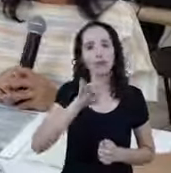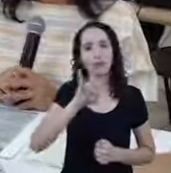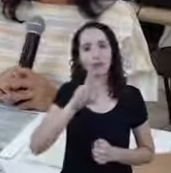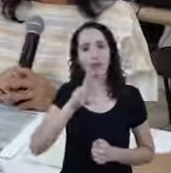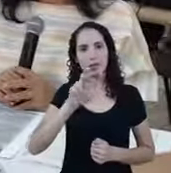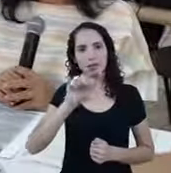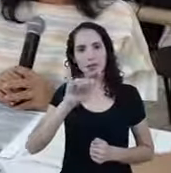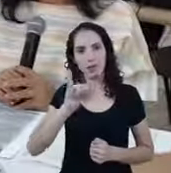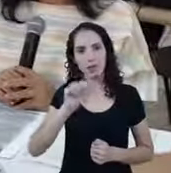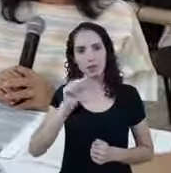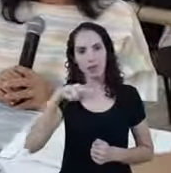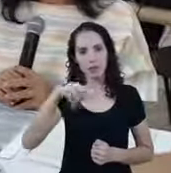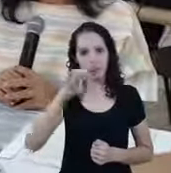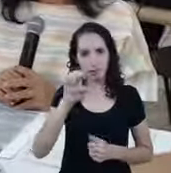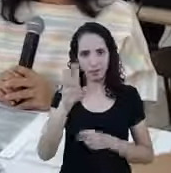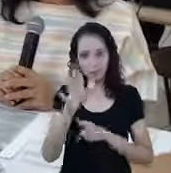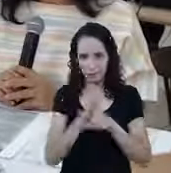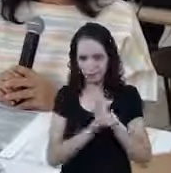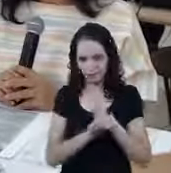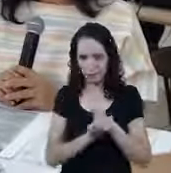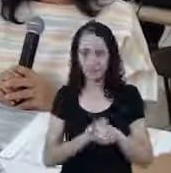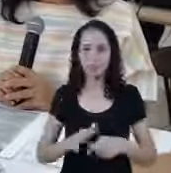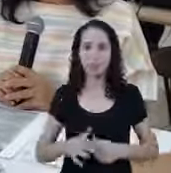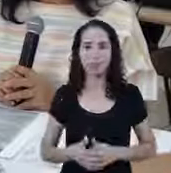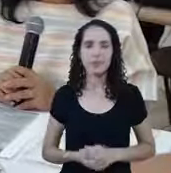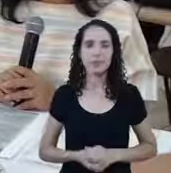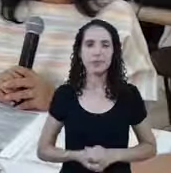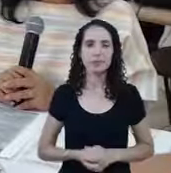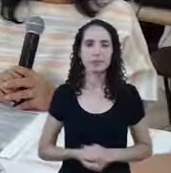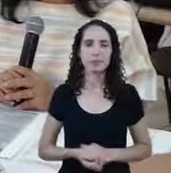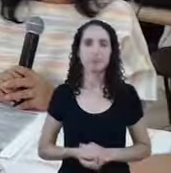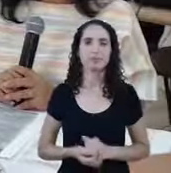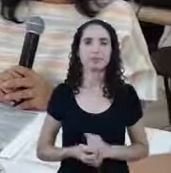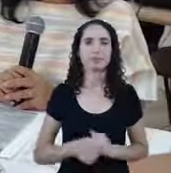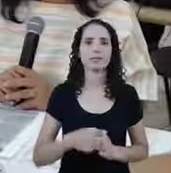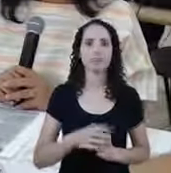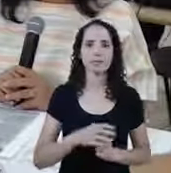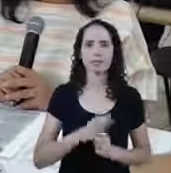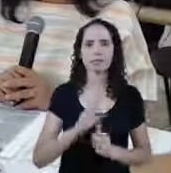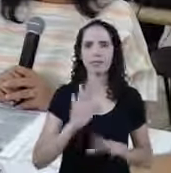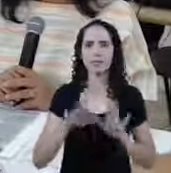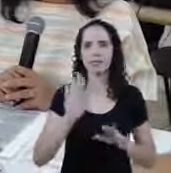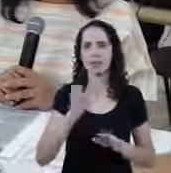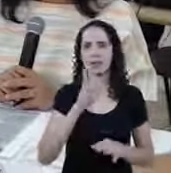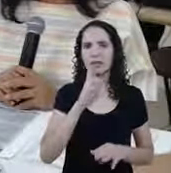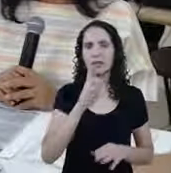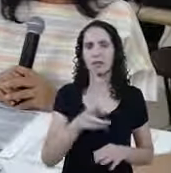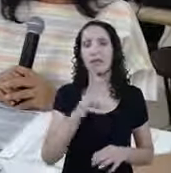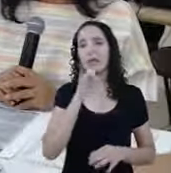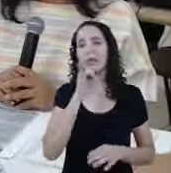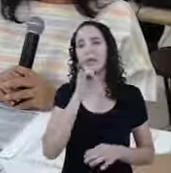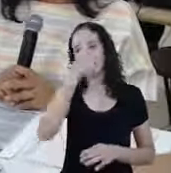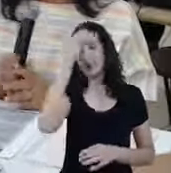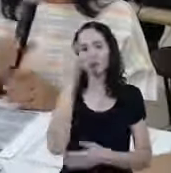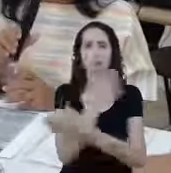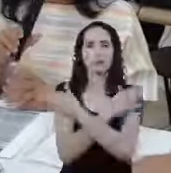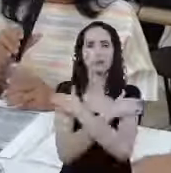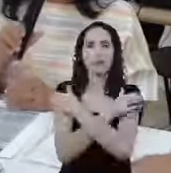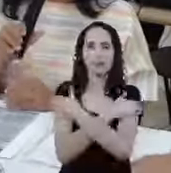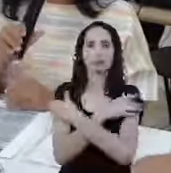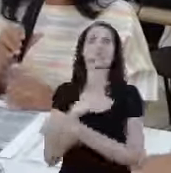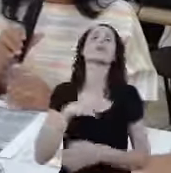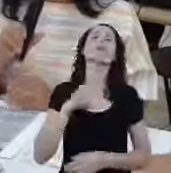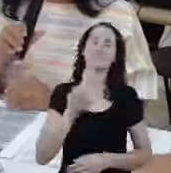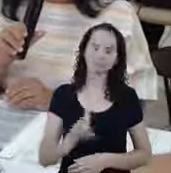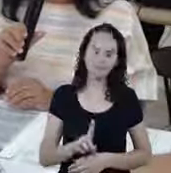O pessoal vai entrando E vai perguntando Algumas respostas A gente já até deu Quem está desempregado Tem direito? Tem